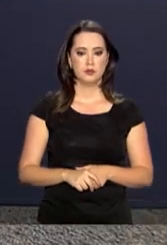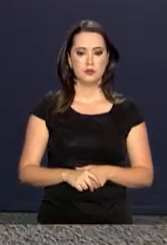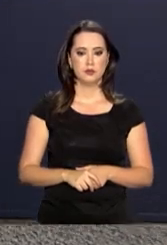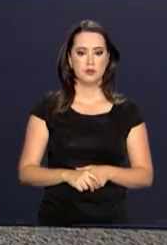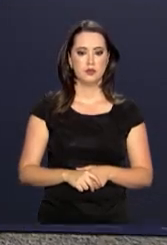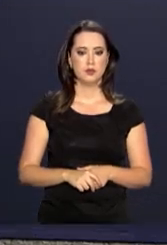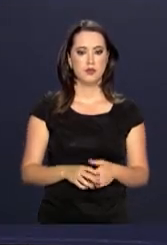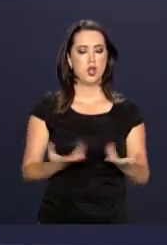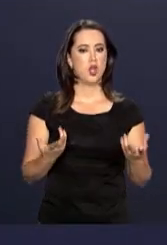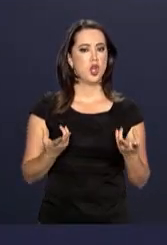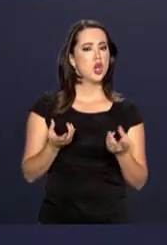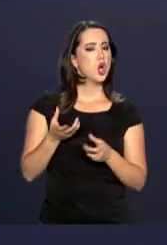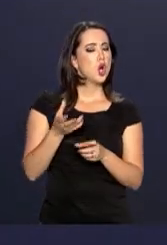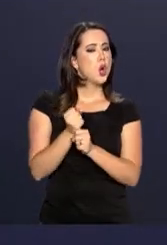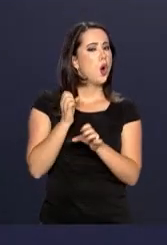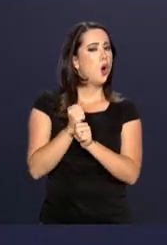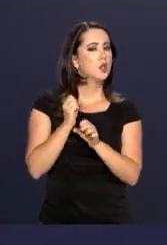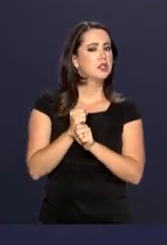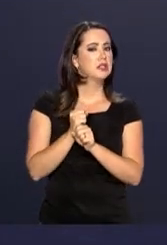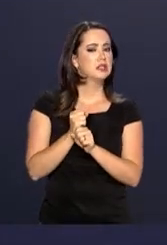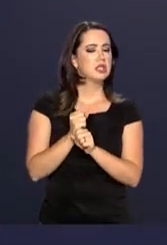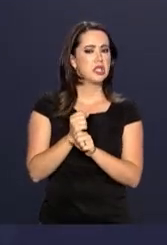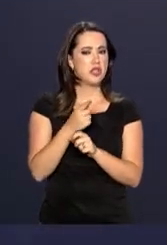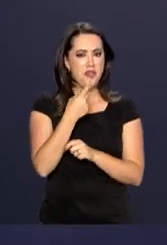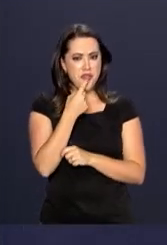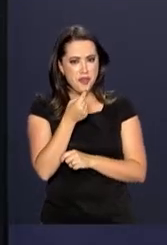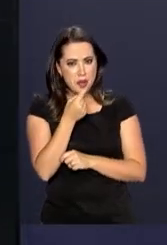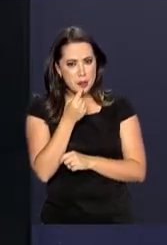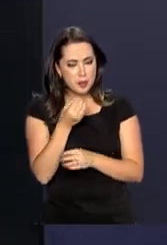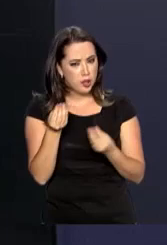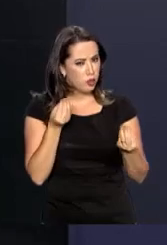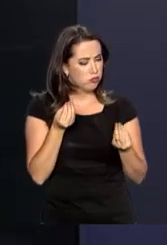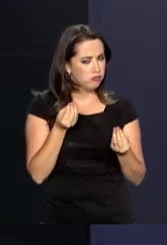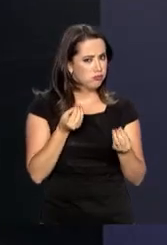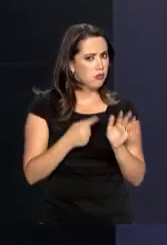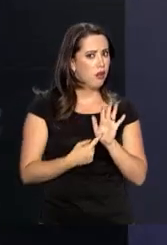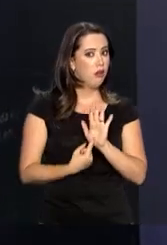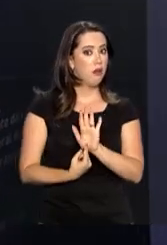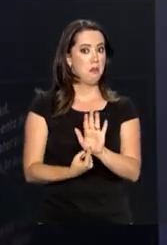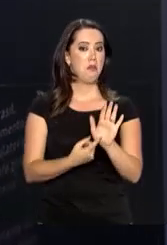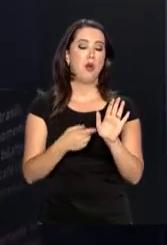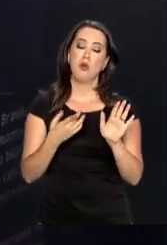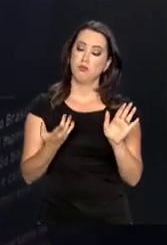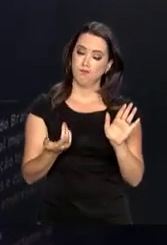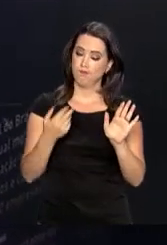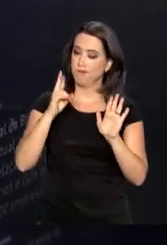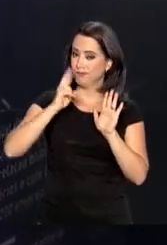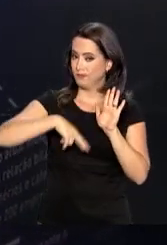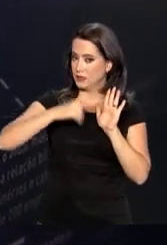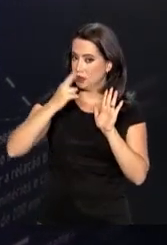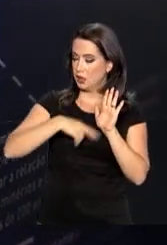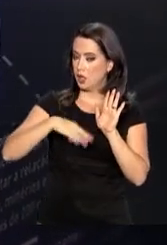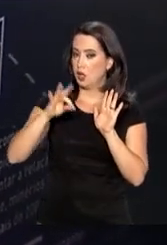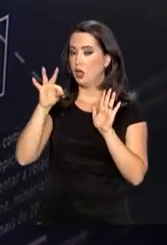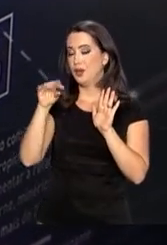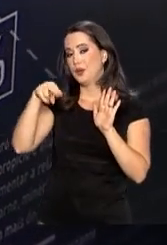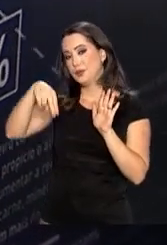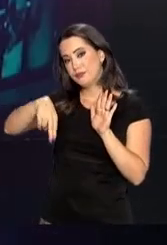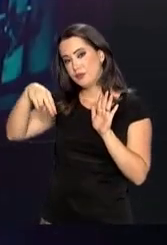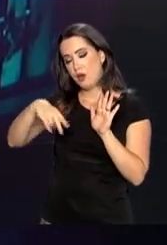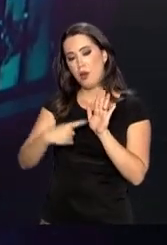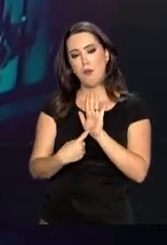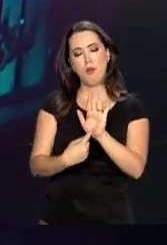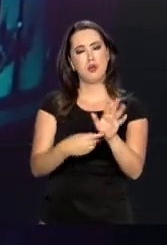Contas no Vermelho é o que revela um relatório divulgado nesta semana pelo Tesouro Nacional. Ele analisa a saúde